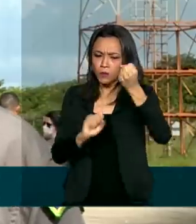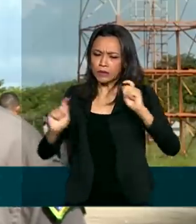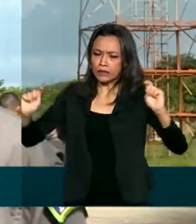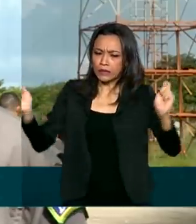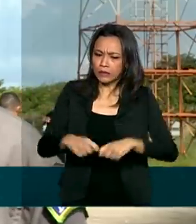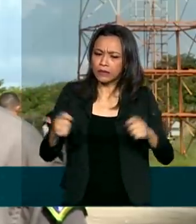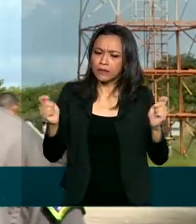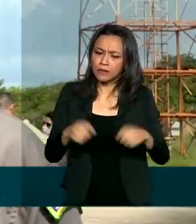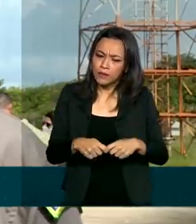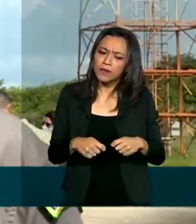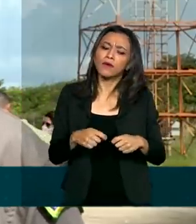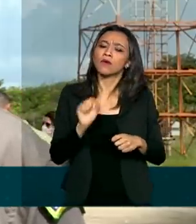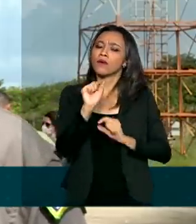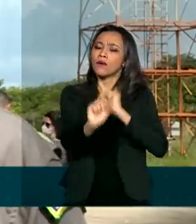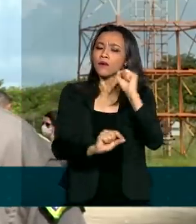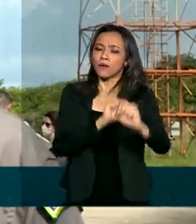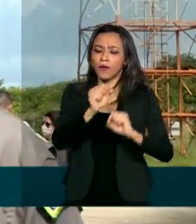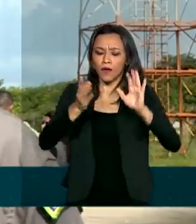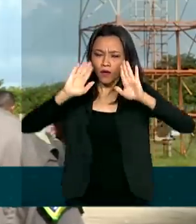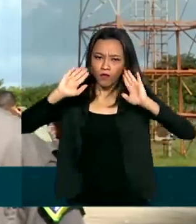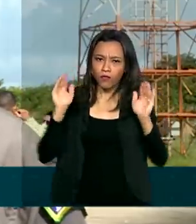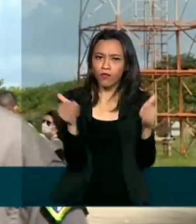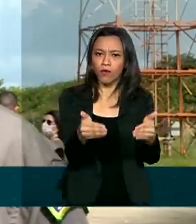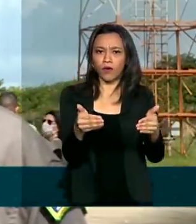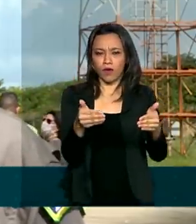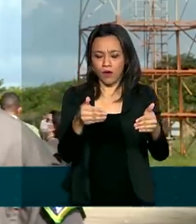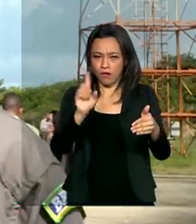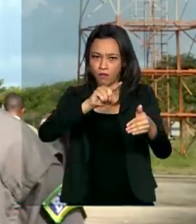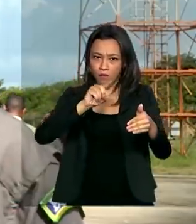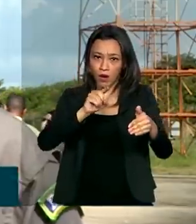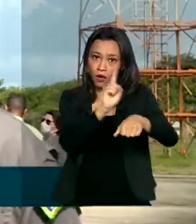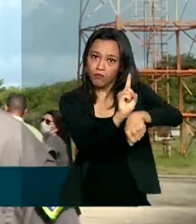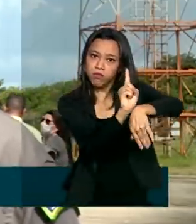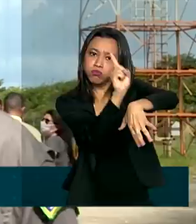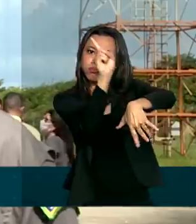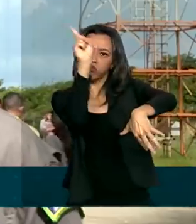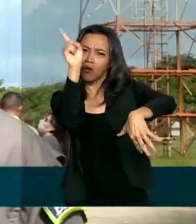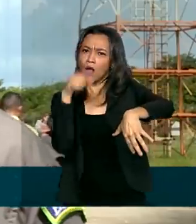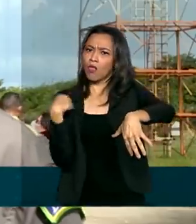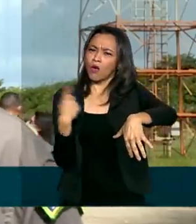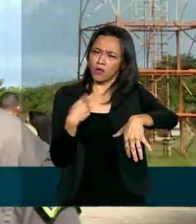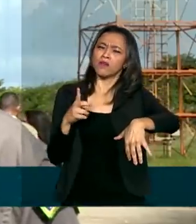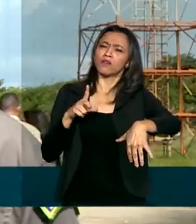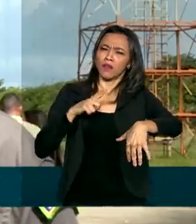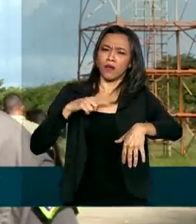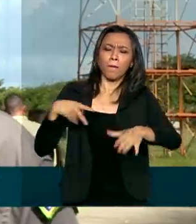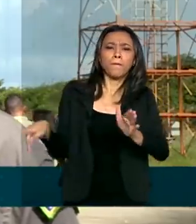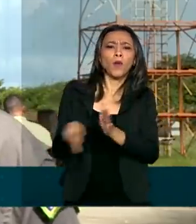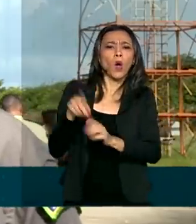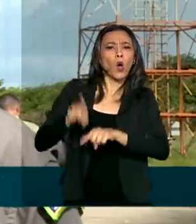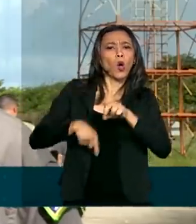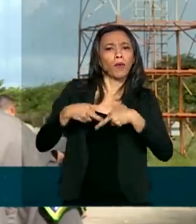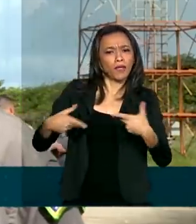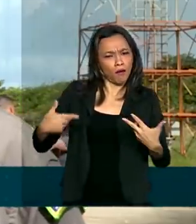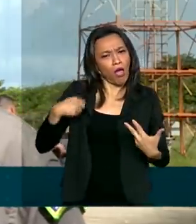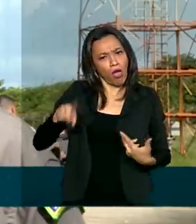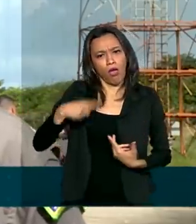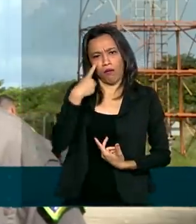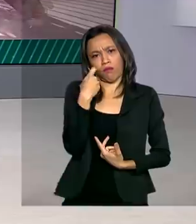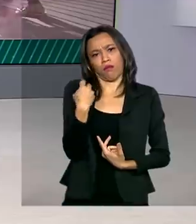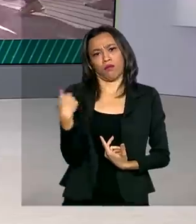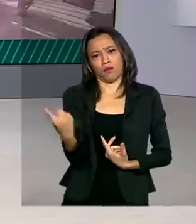estiver completamente voltada para atividade espacial, nós teremos os nossos próprios produtos, que é isso que nos interessa realmente.